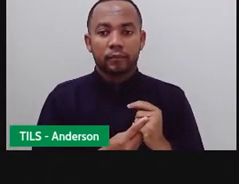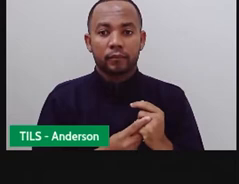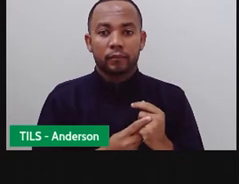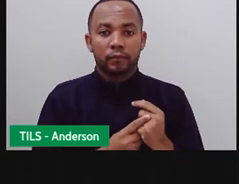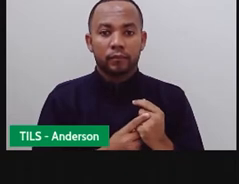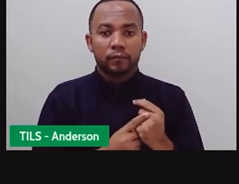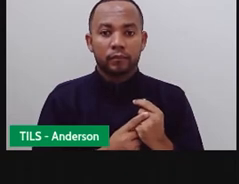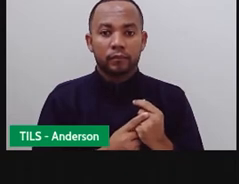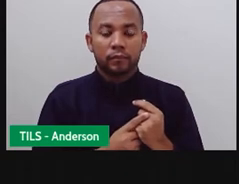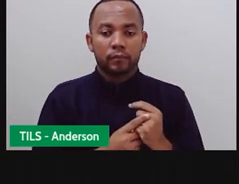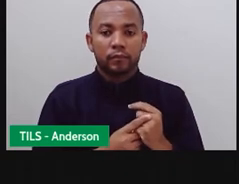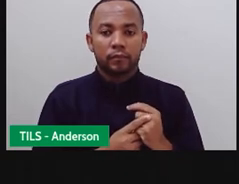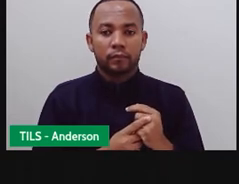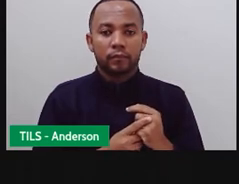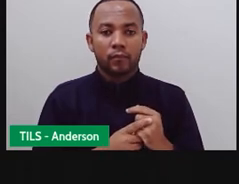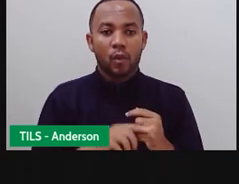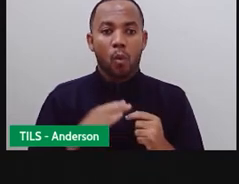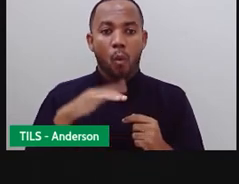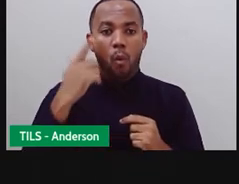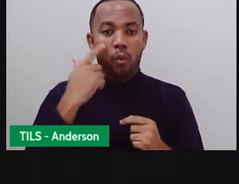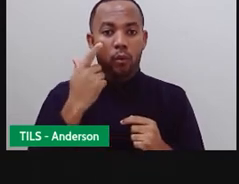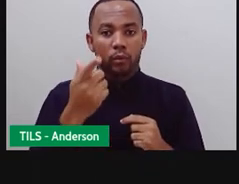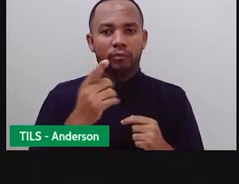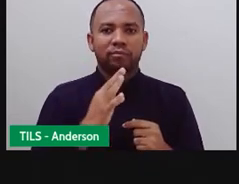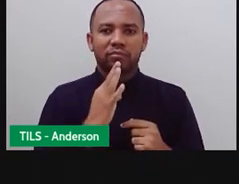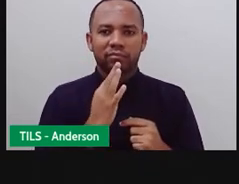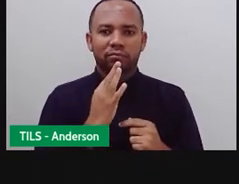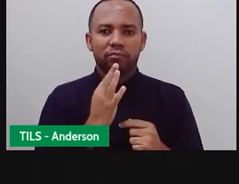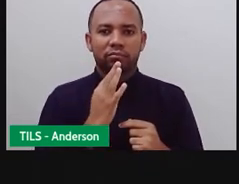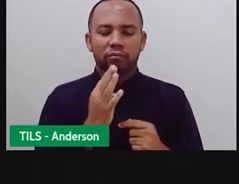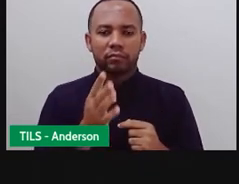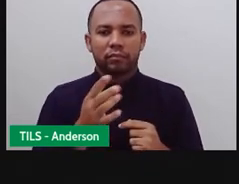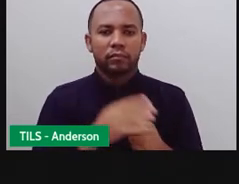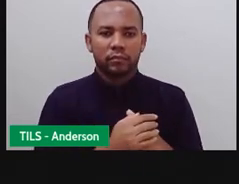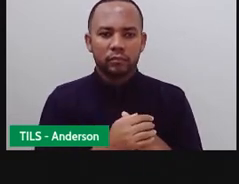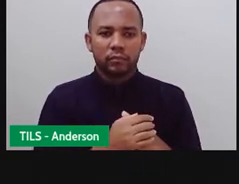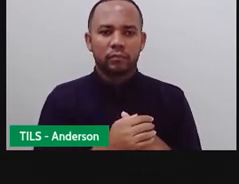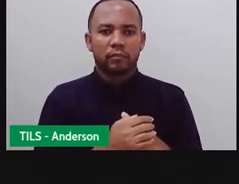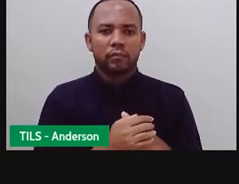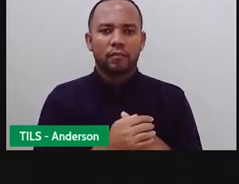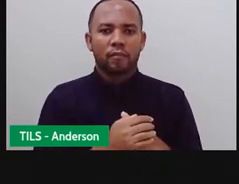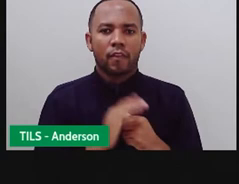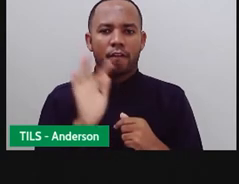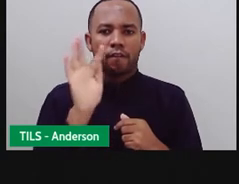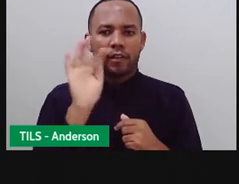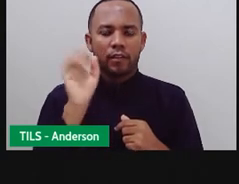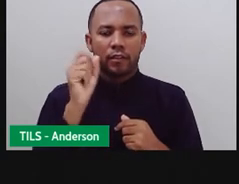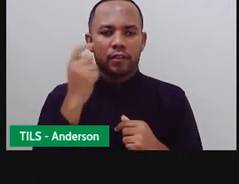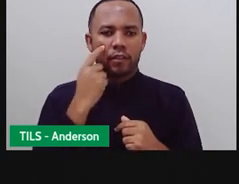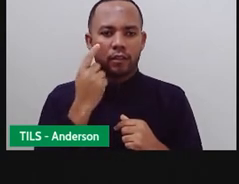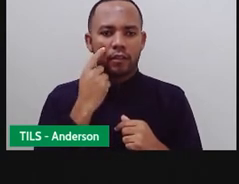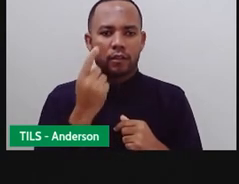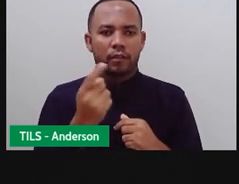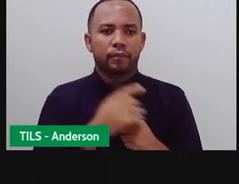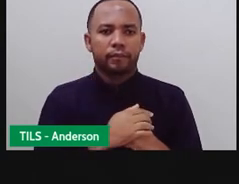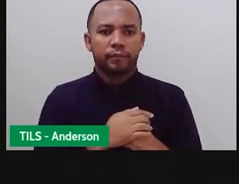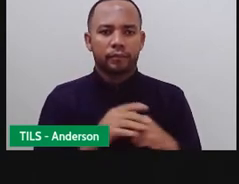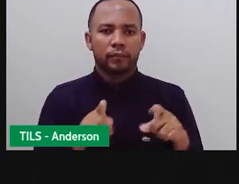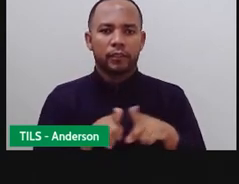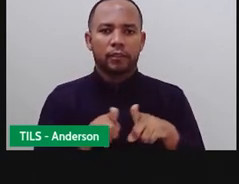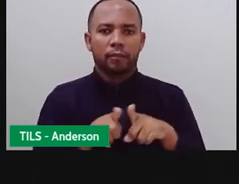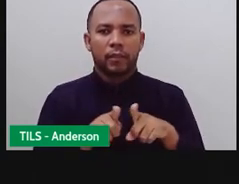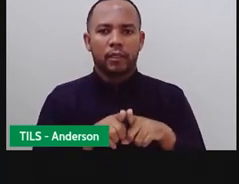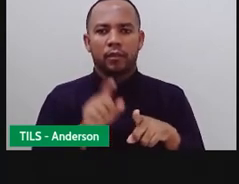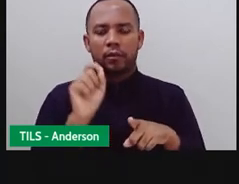Bom, trazendo aqui para vocês um dos jornais da nossa cidade, certo? Tribuna Feirense. E aí, inclusive, é uma matéria que